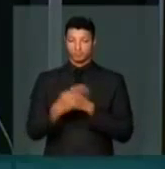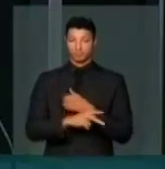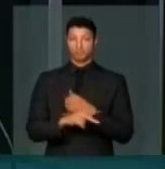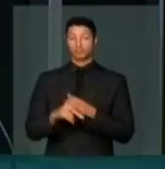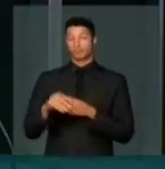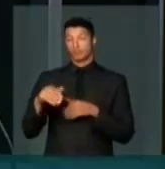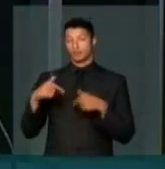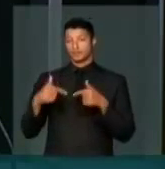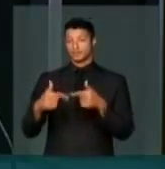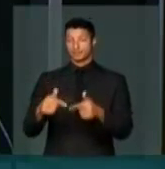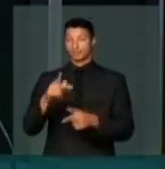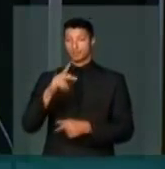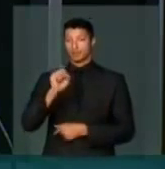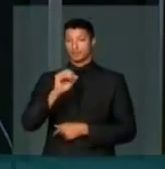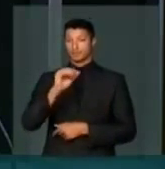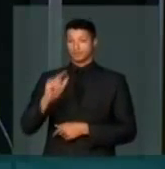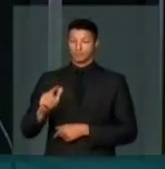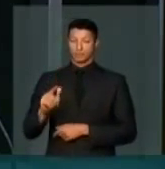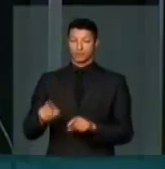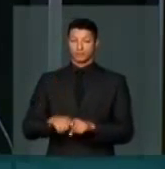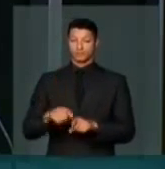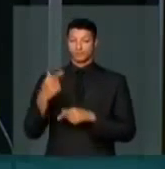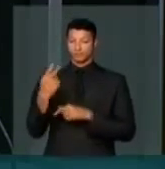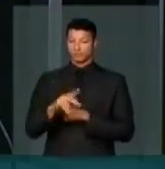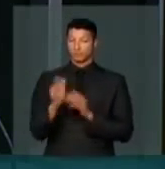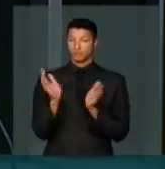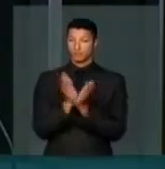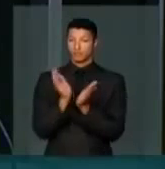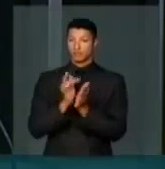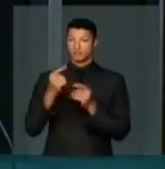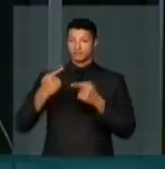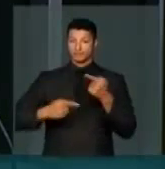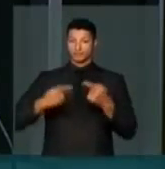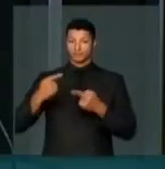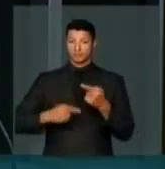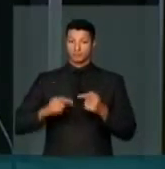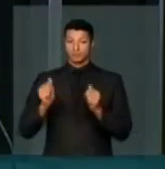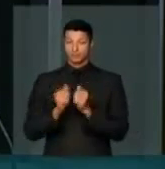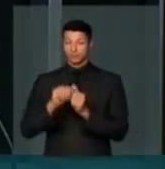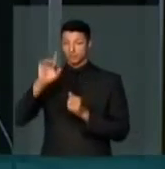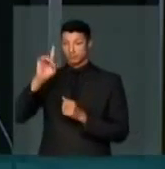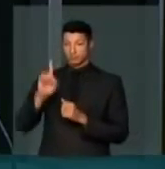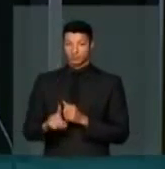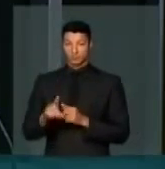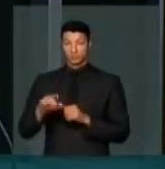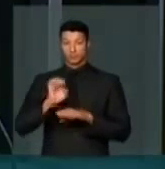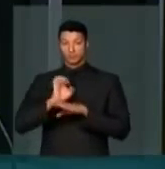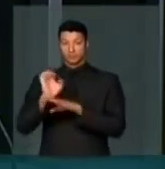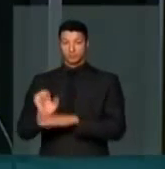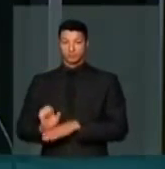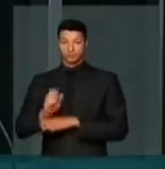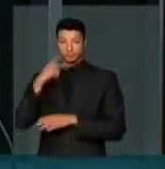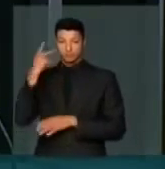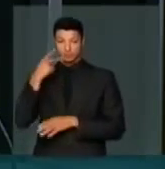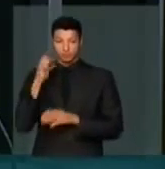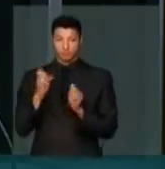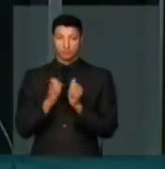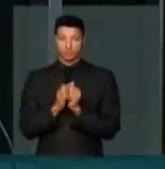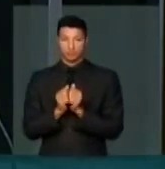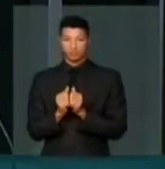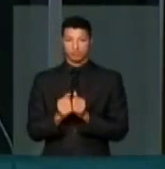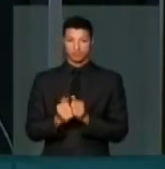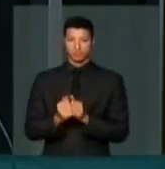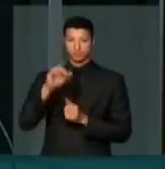os militantes do PSOL e do seu grupo político, com a direção estadual do partido e com a